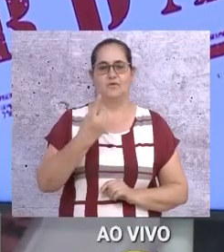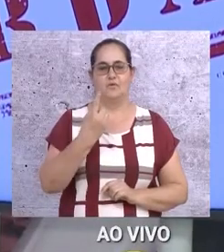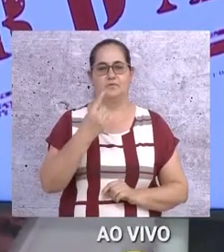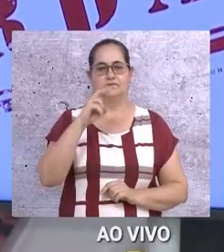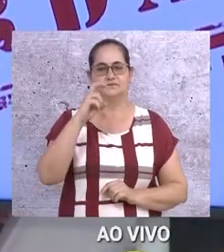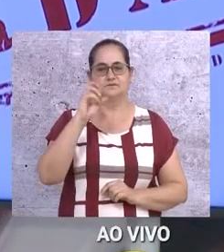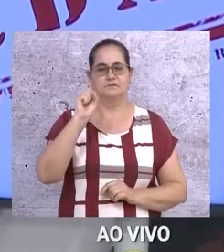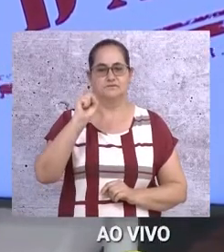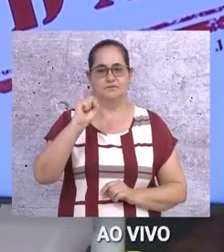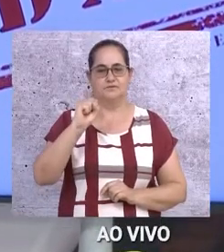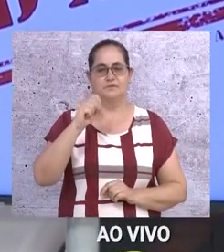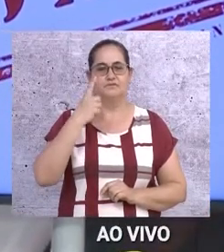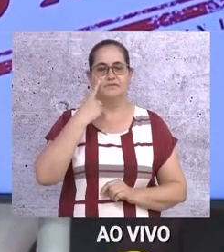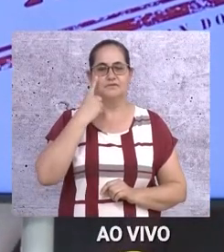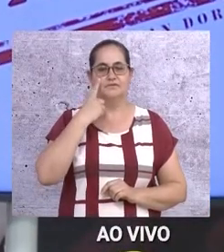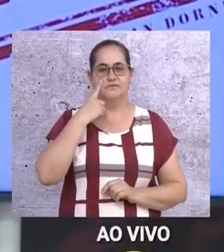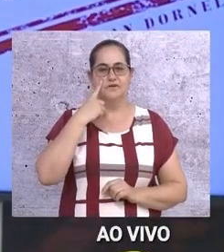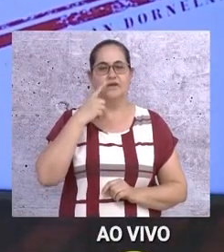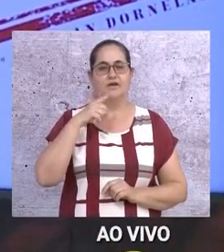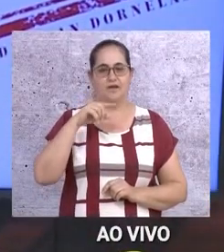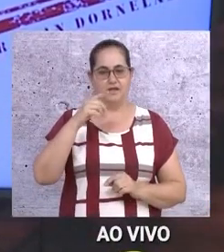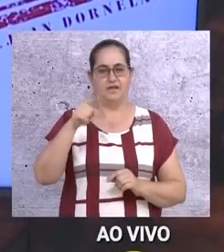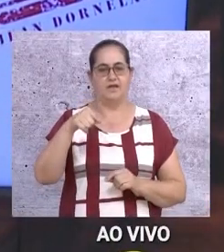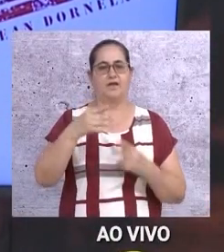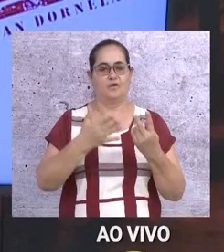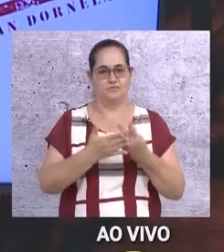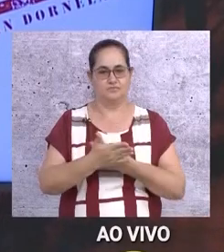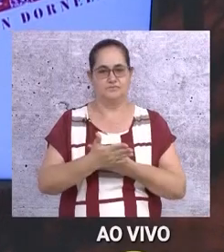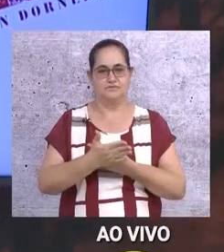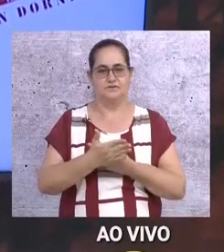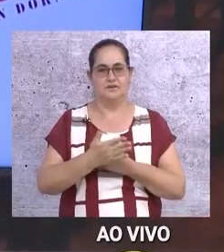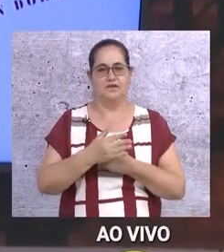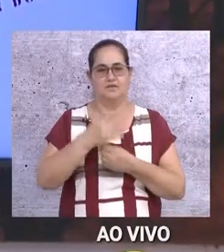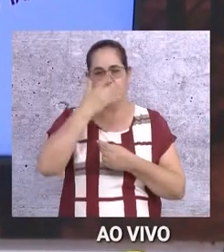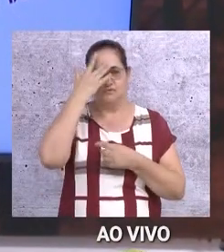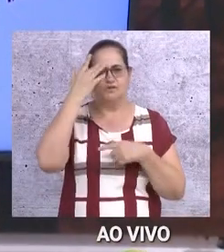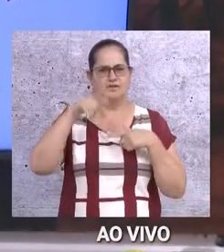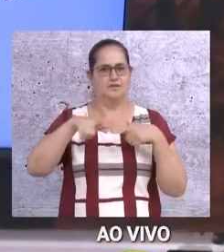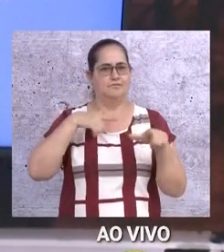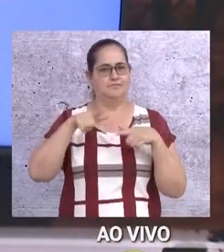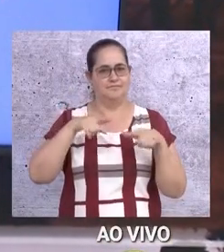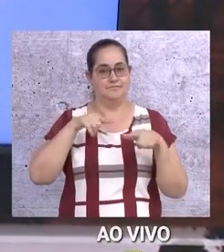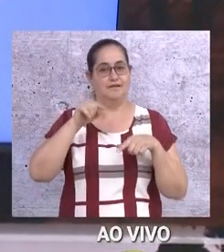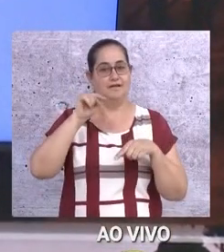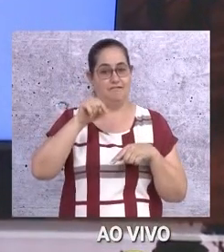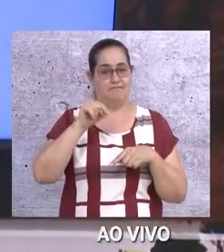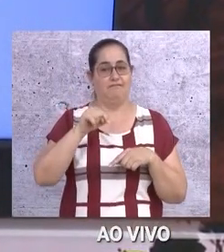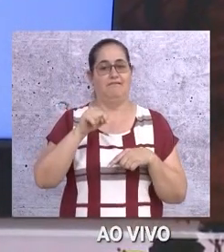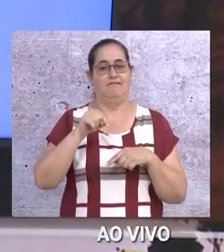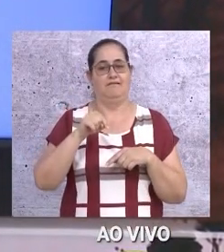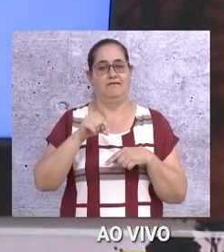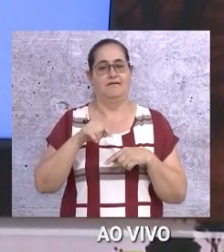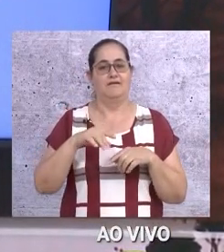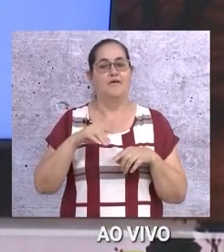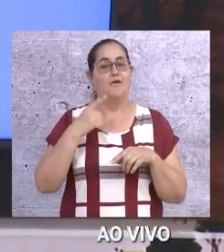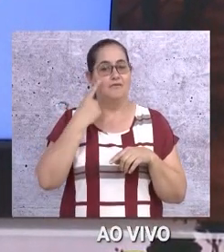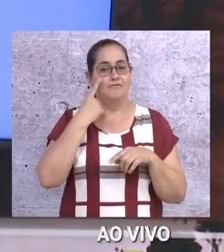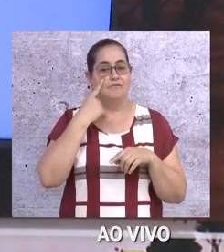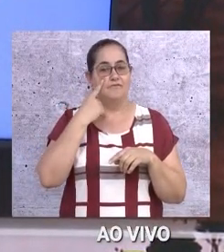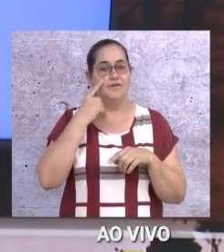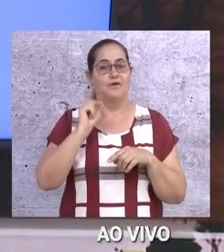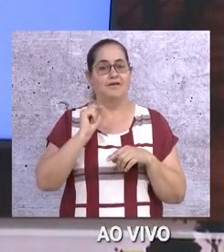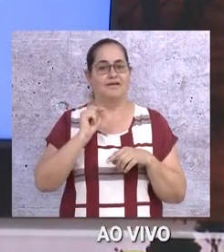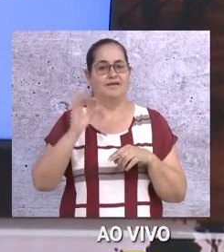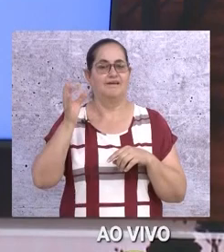1h58, vocês viram que aqui a coisa funciona. Essa produção trabalha, rapaz. Me dá um trabalho depois. Agora, olha que bacana a nossa